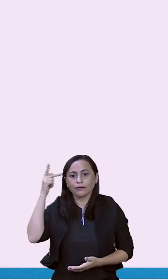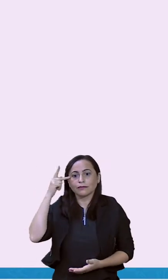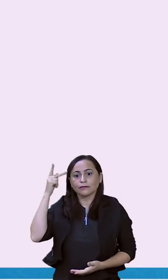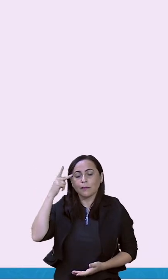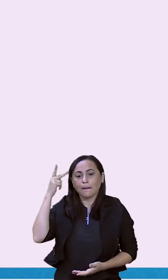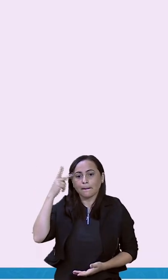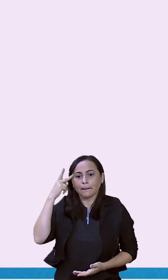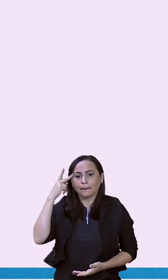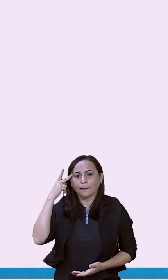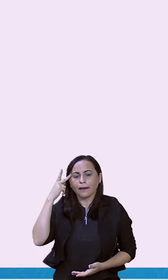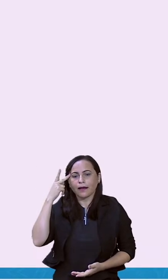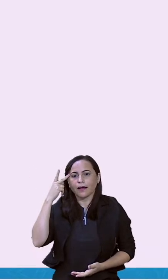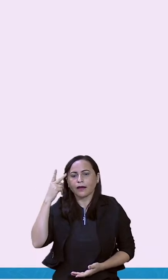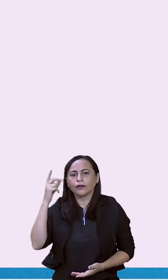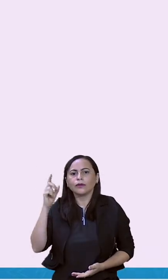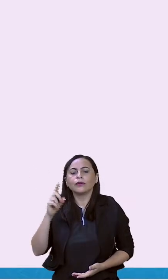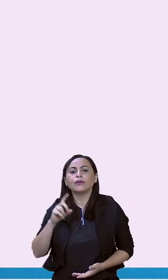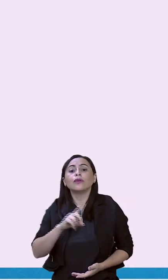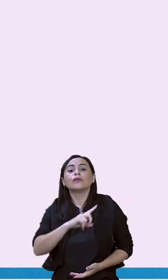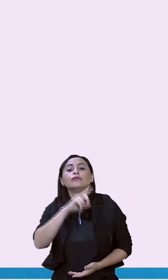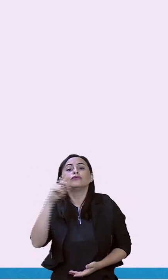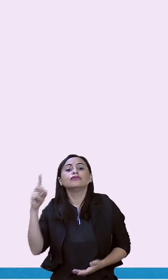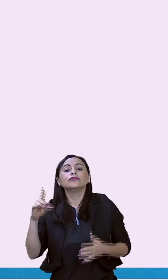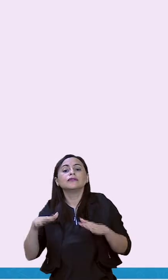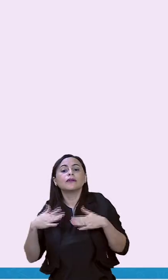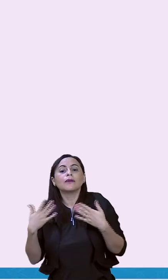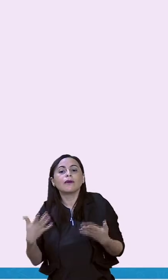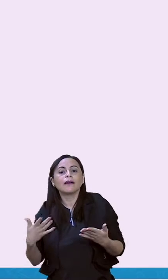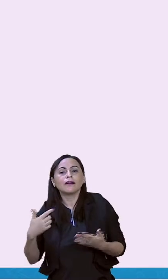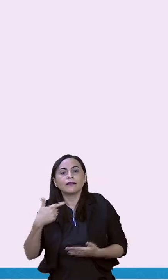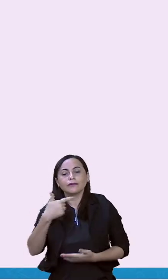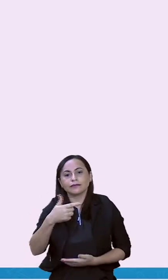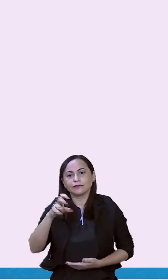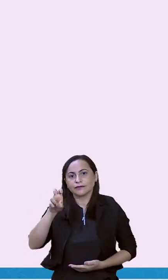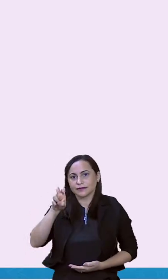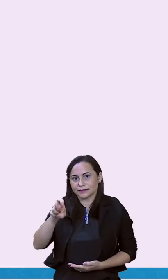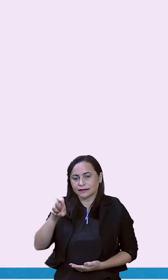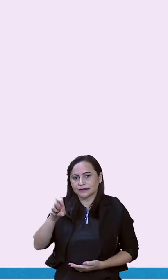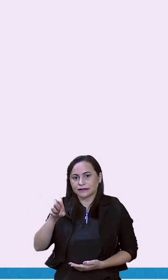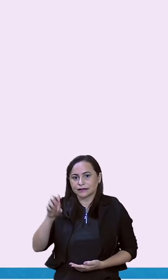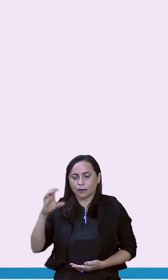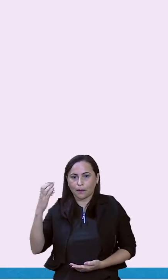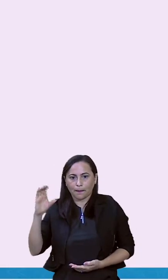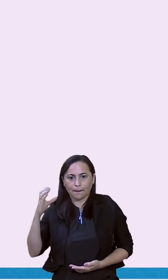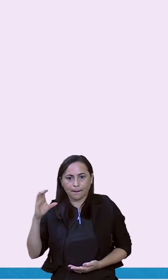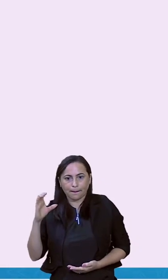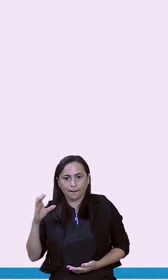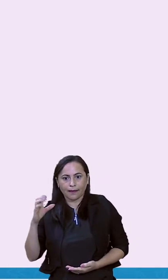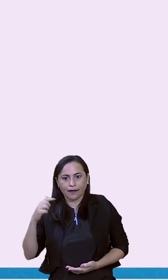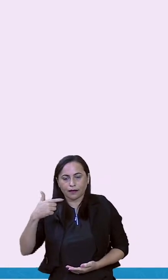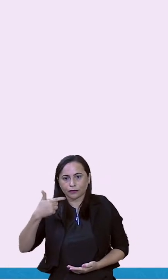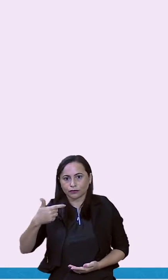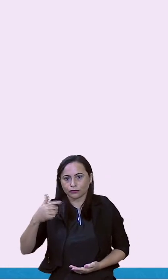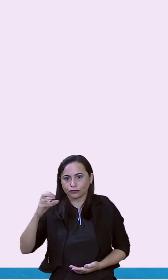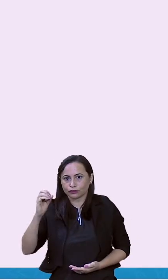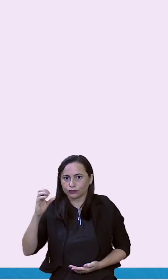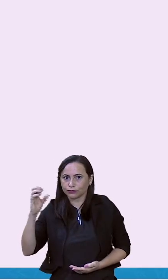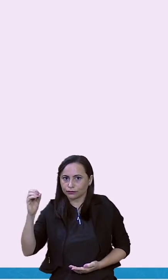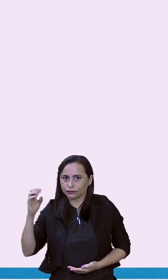qual foi a data que essa notícia saiu? 25 de março de 2004.